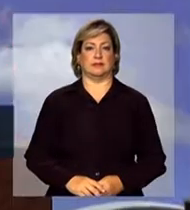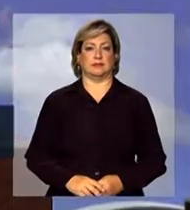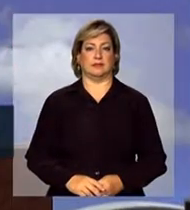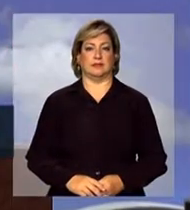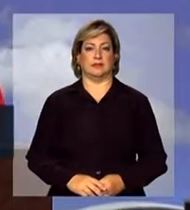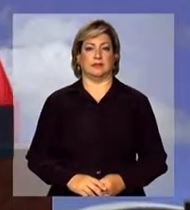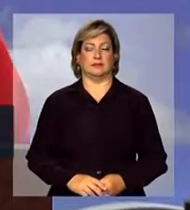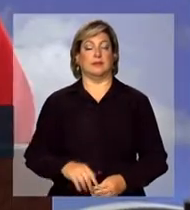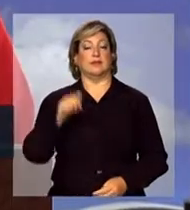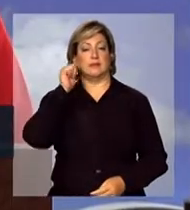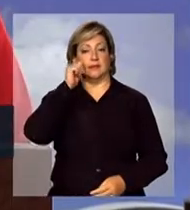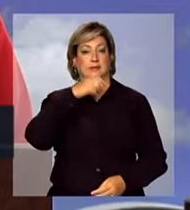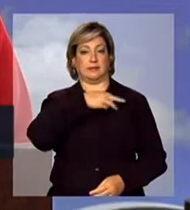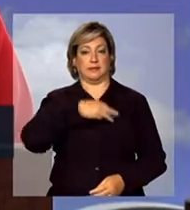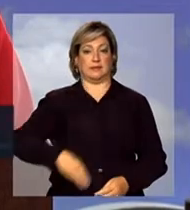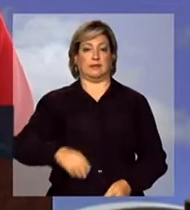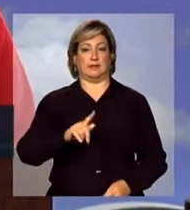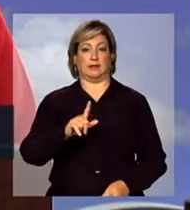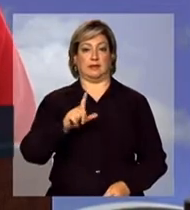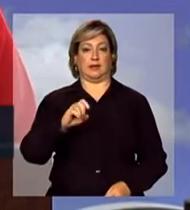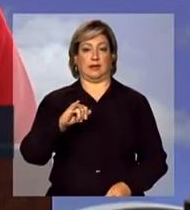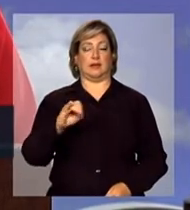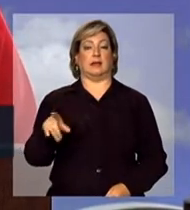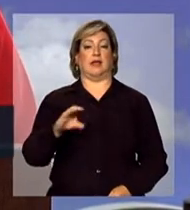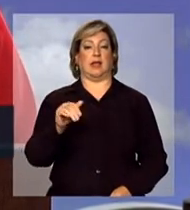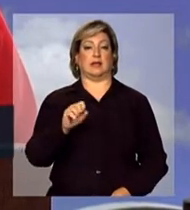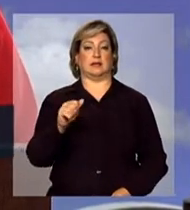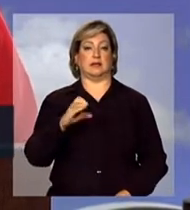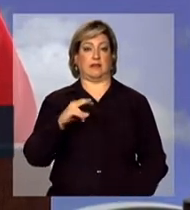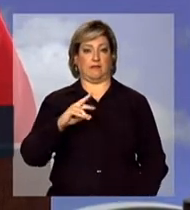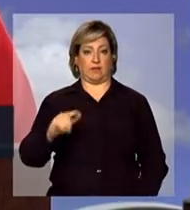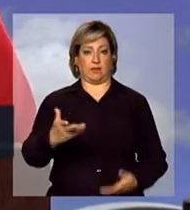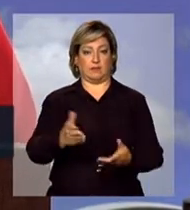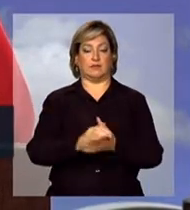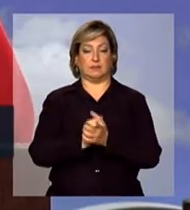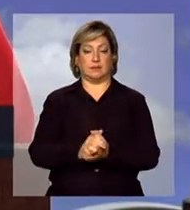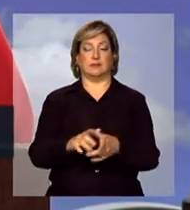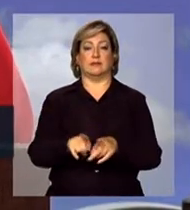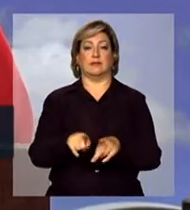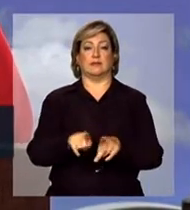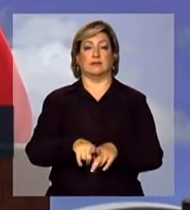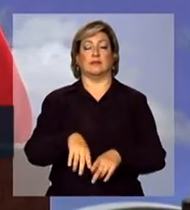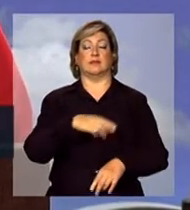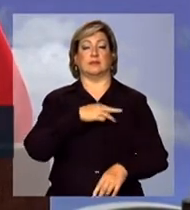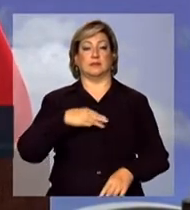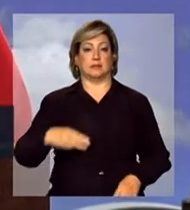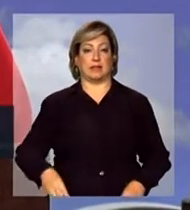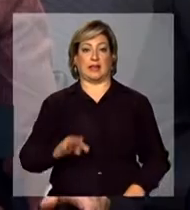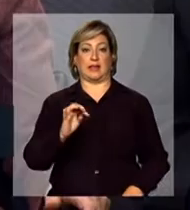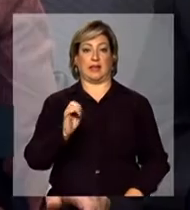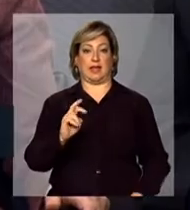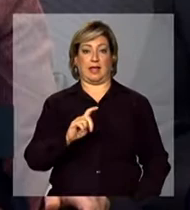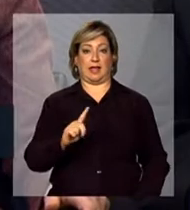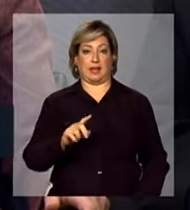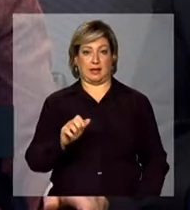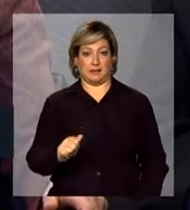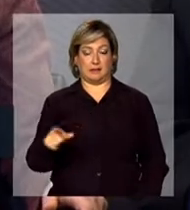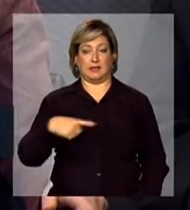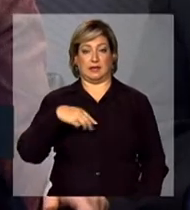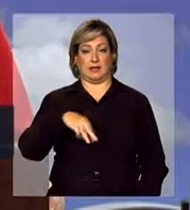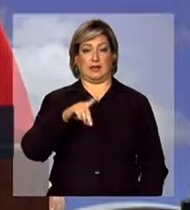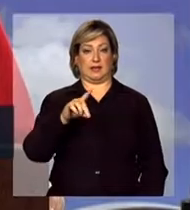a ministra Gleice Hoffmann da Casa Civil, a ministra Tereza Campelo do